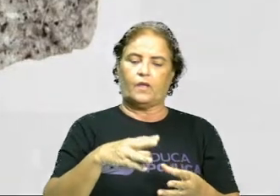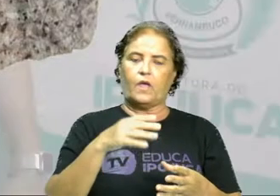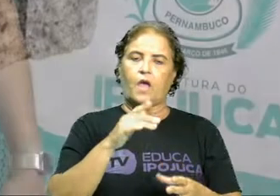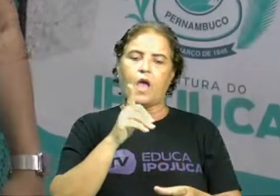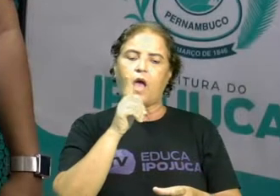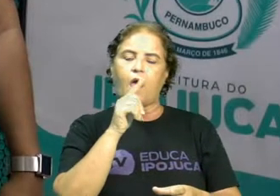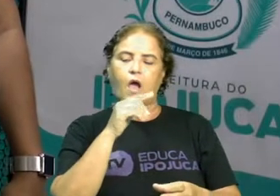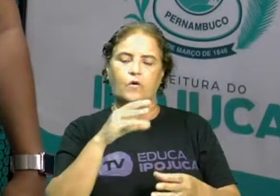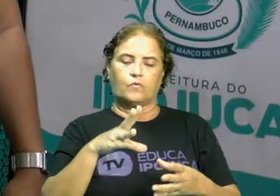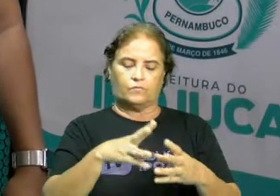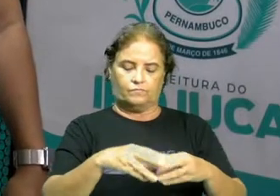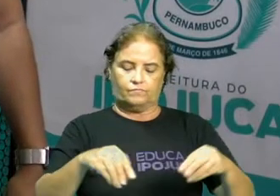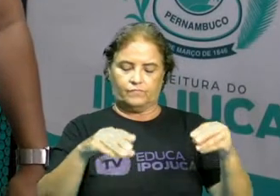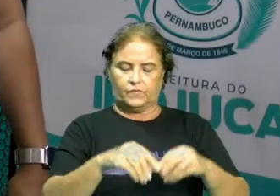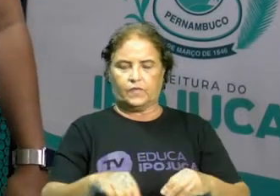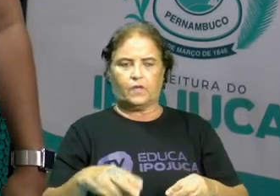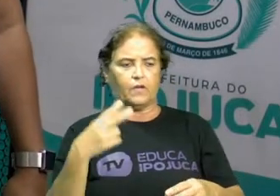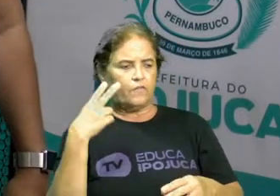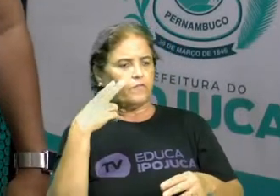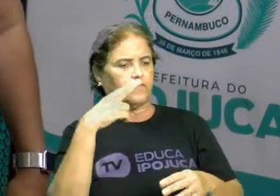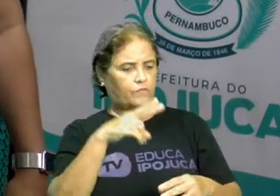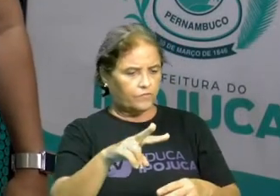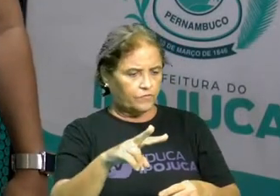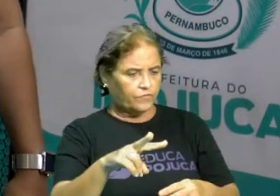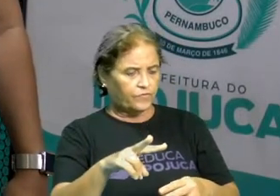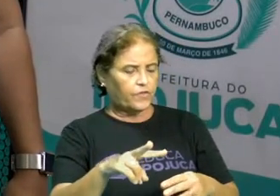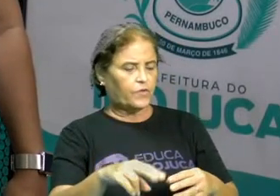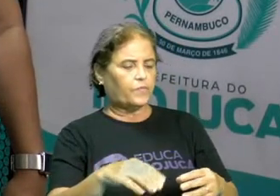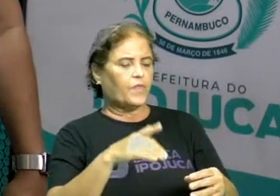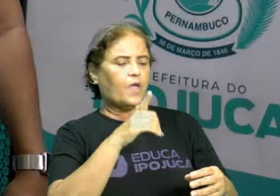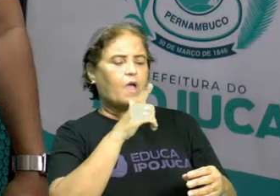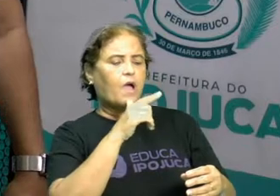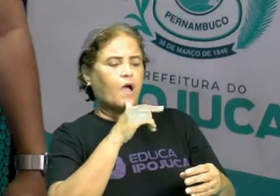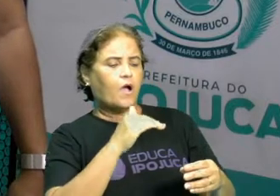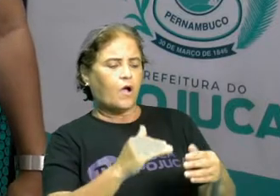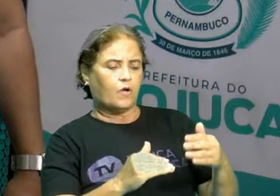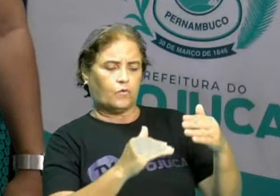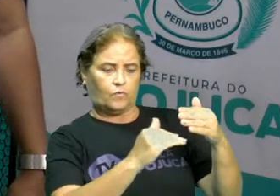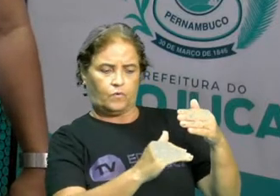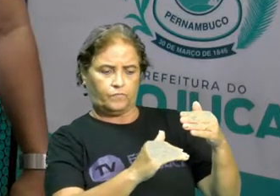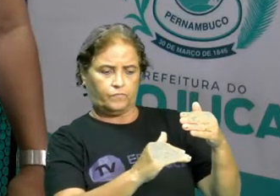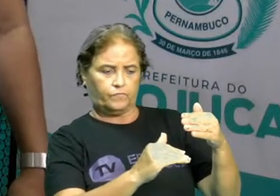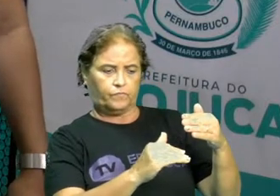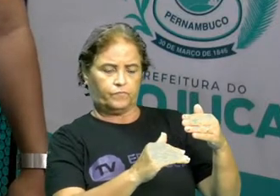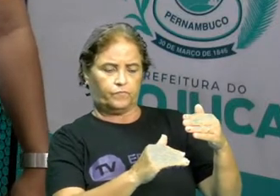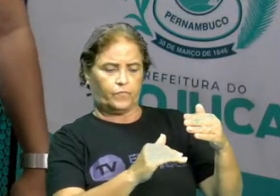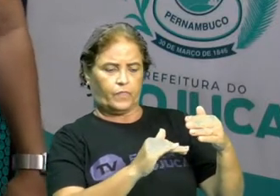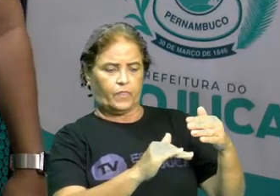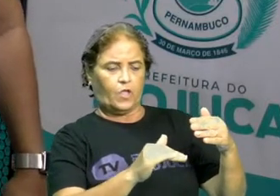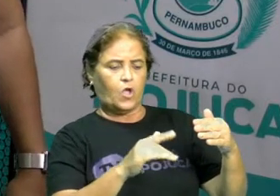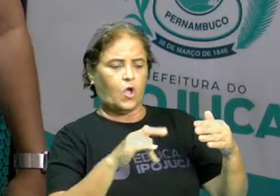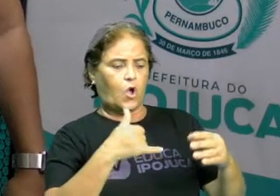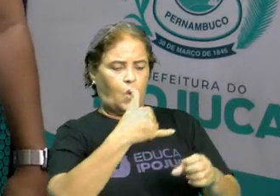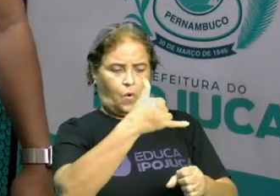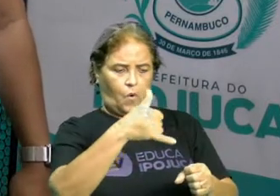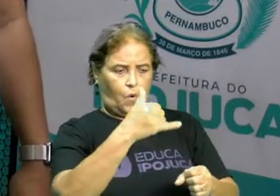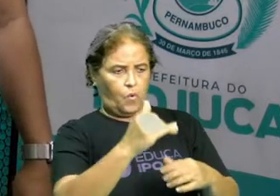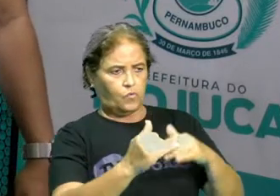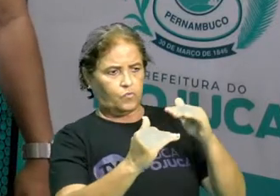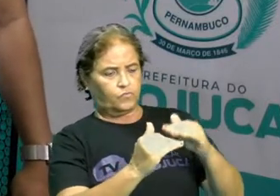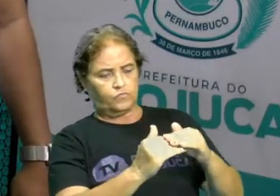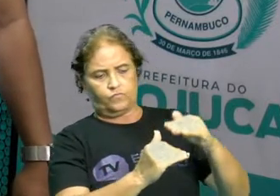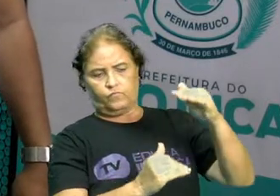e eu vou ver a parte do óleo e eu vou ver a parte da terra. Então eu vou conseguir identificar